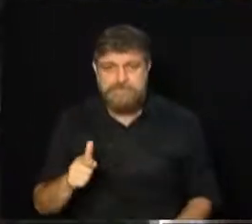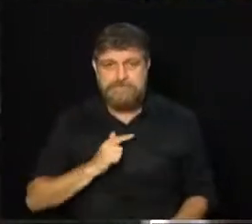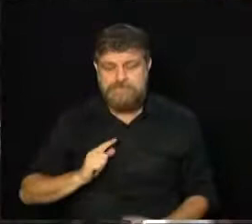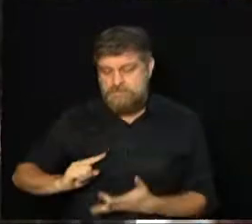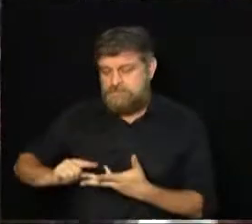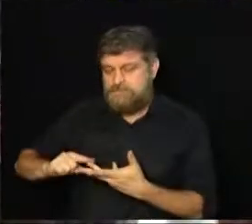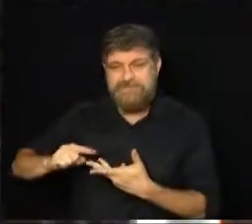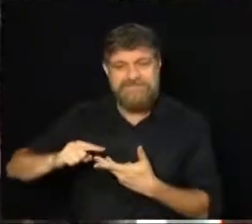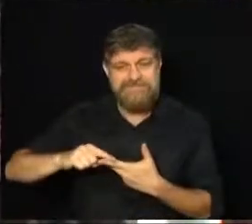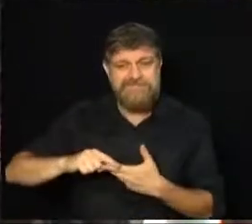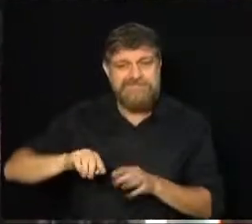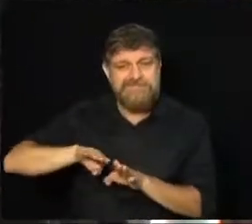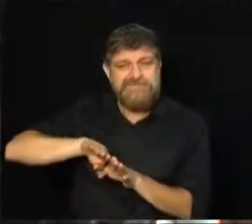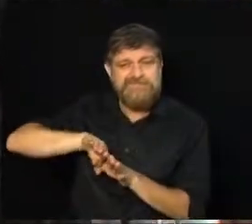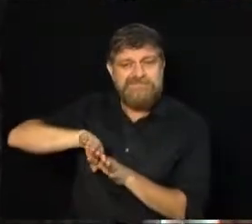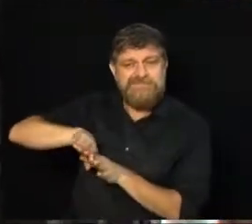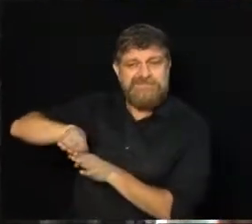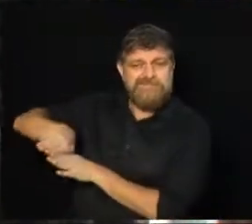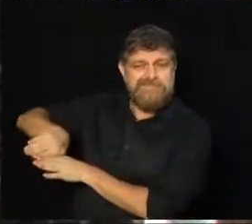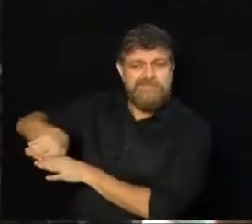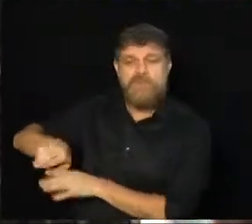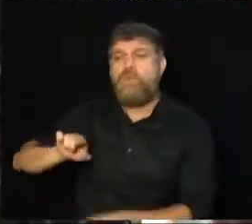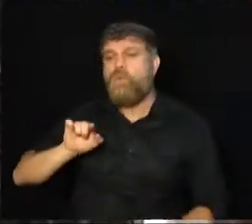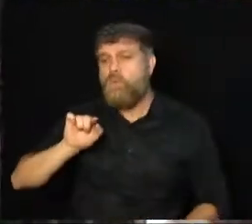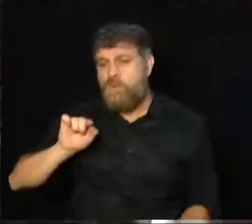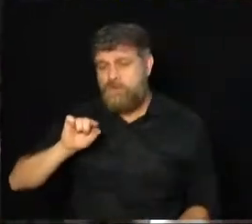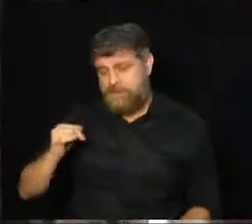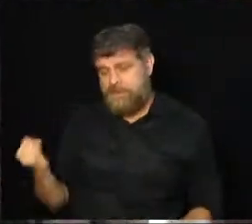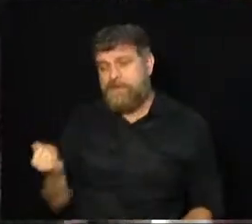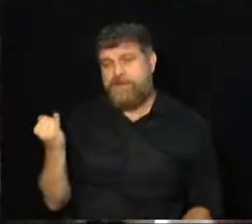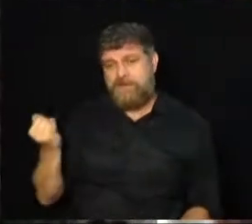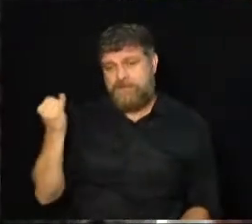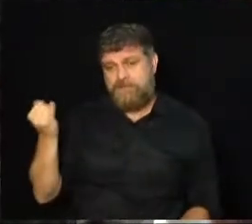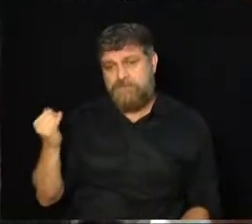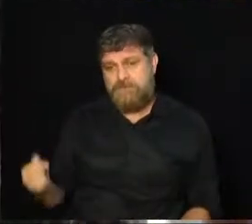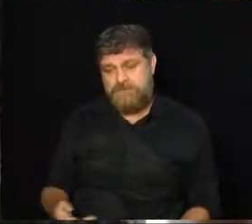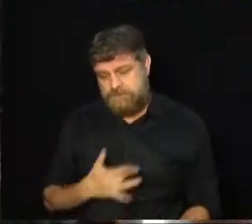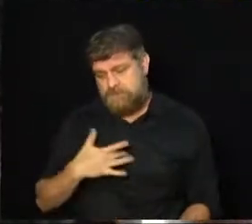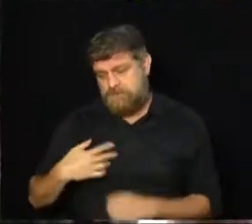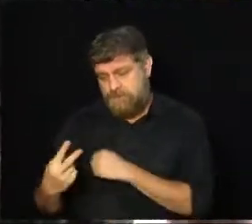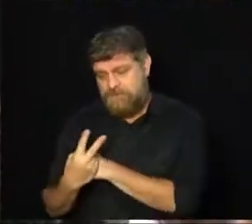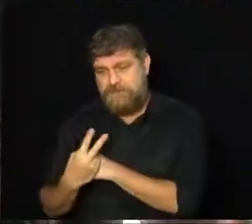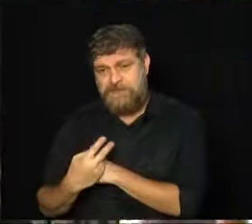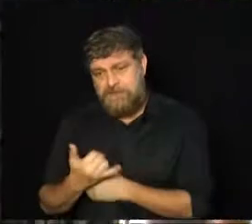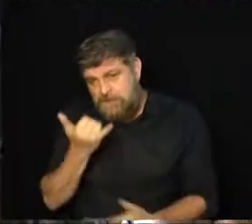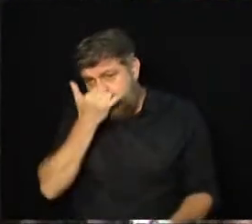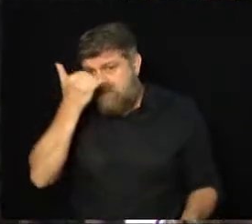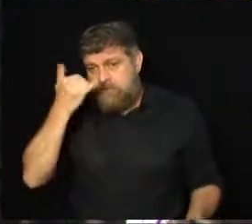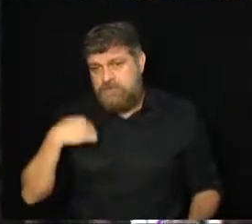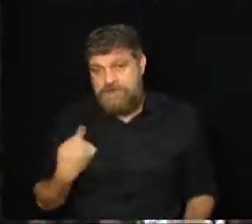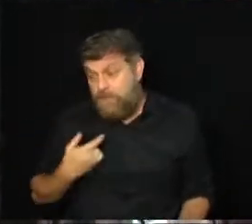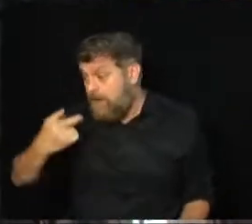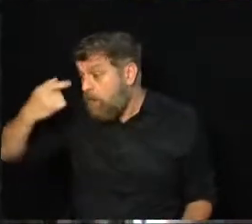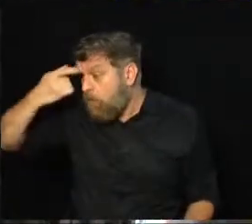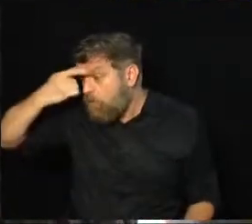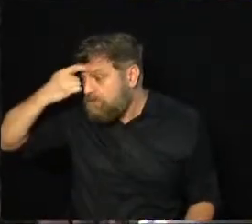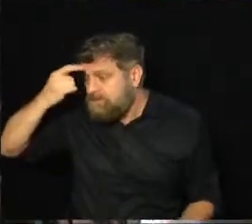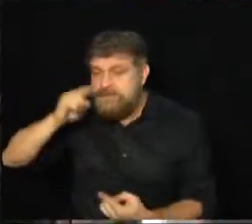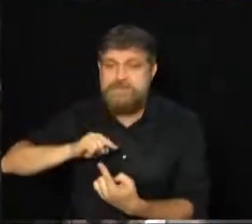acaba deixando muito de lado, né, inclusive. E acontece, né, infelizmente. Então isso é mais uma conscientização